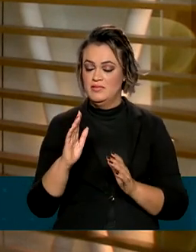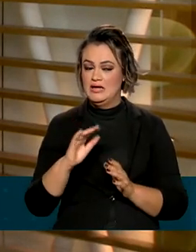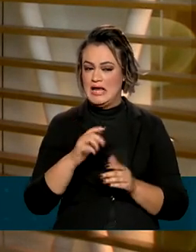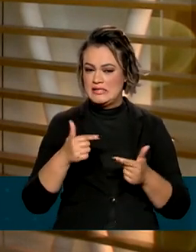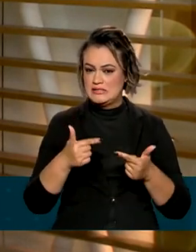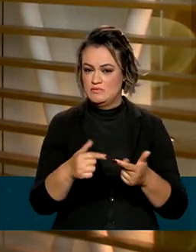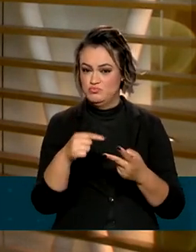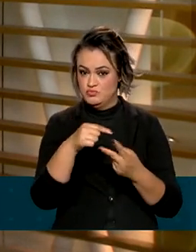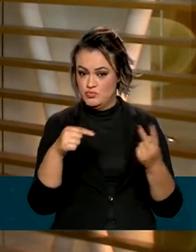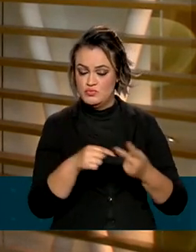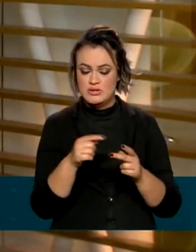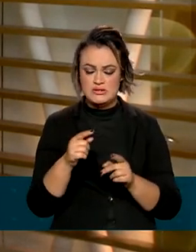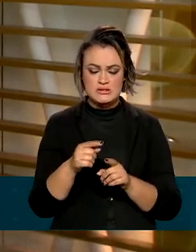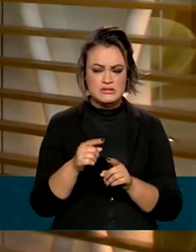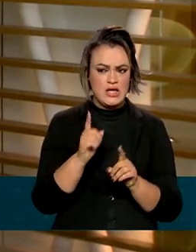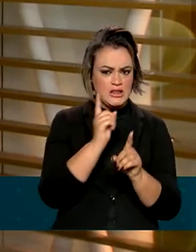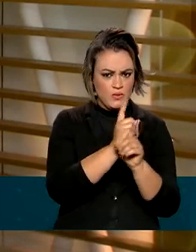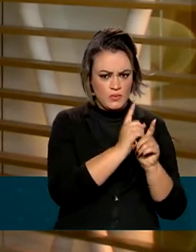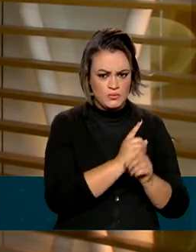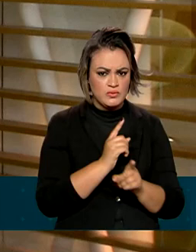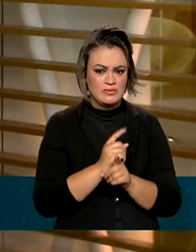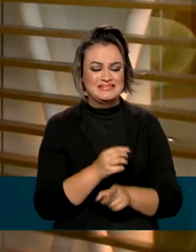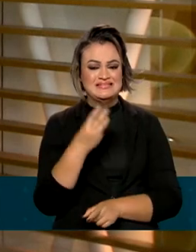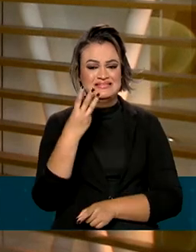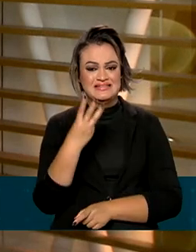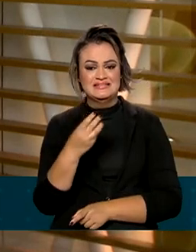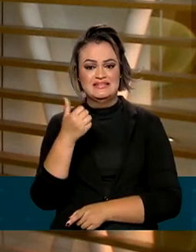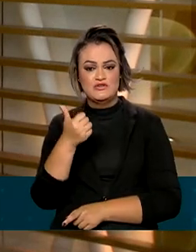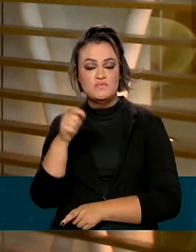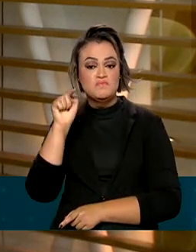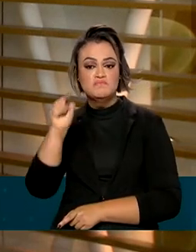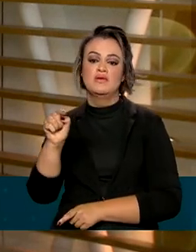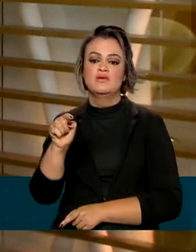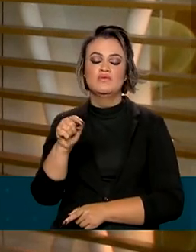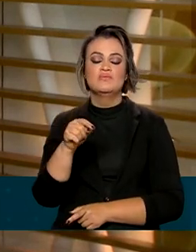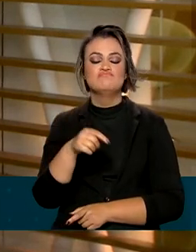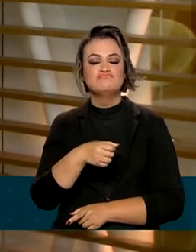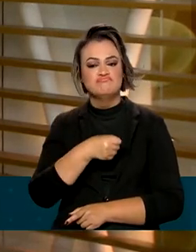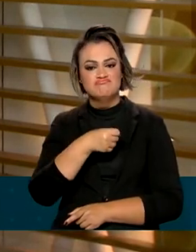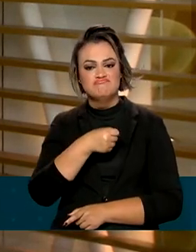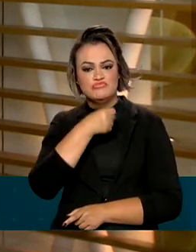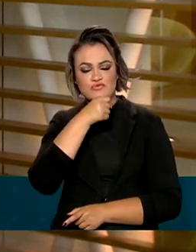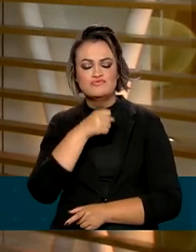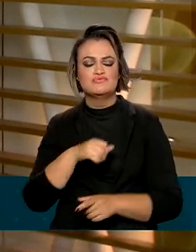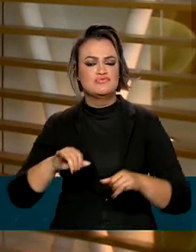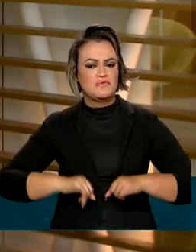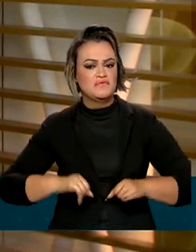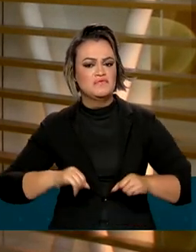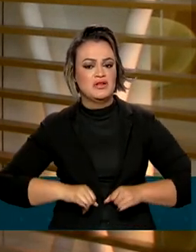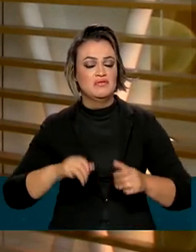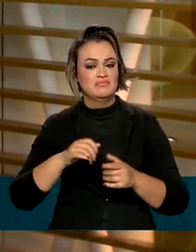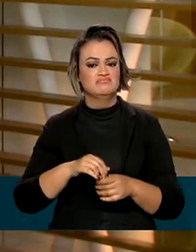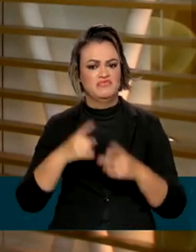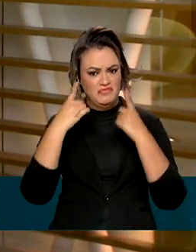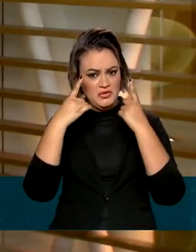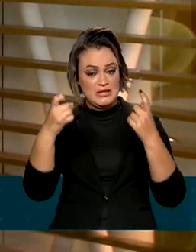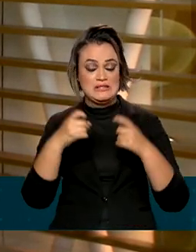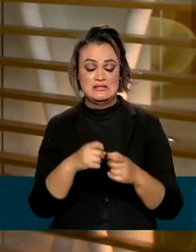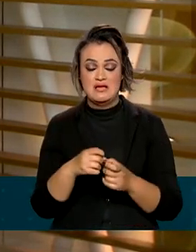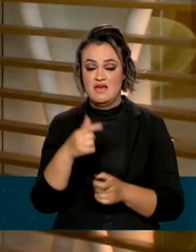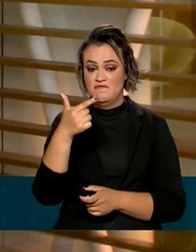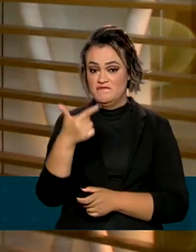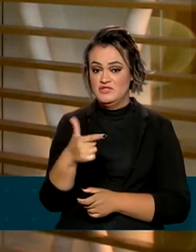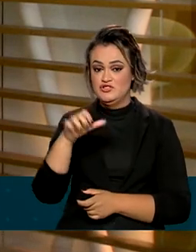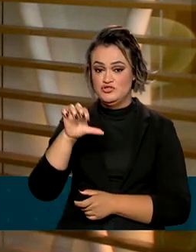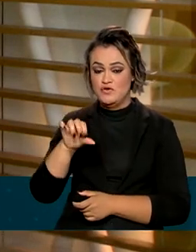operações, foram atendidos mais de 31 mil idosos, vítimas de violência e registradas mais de